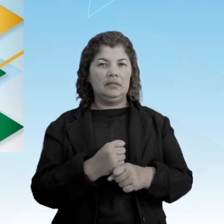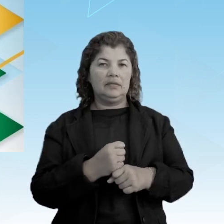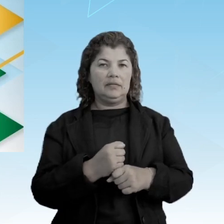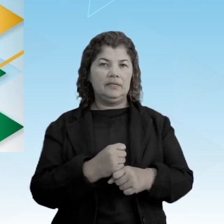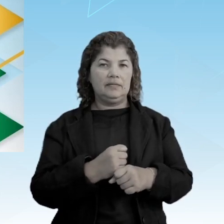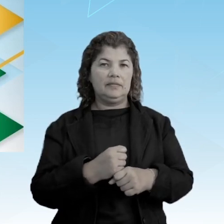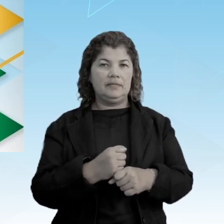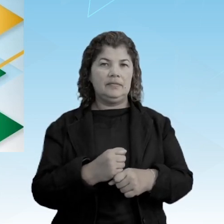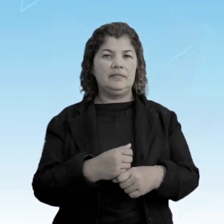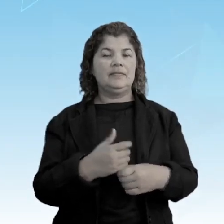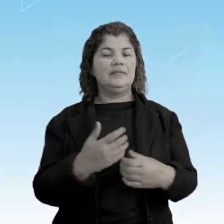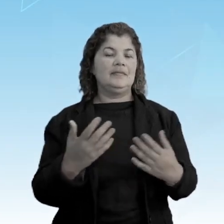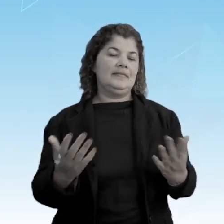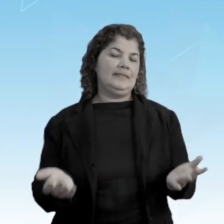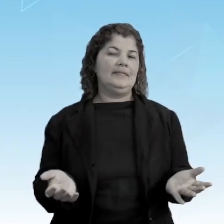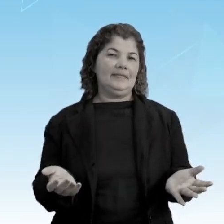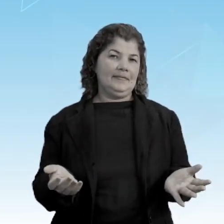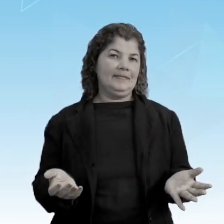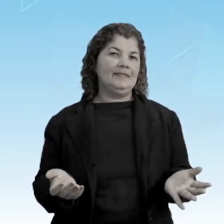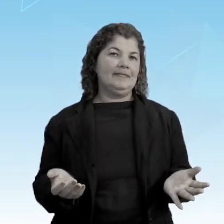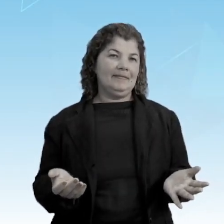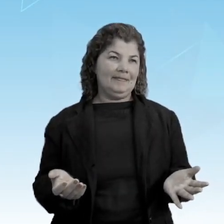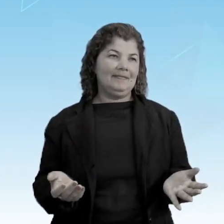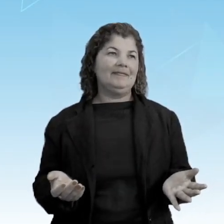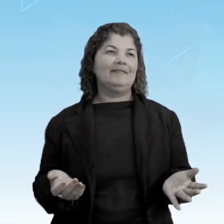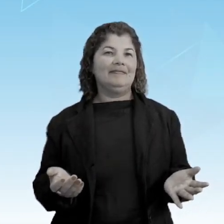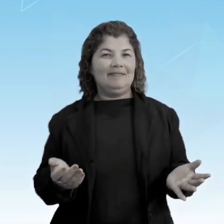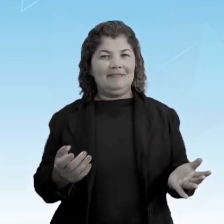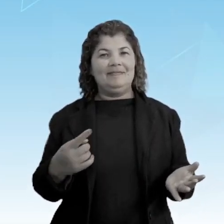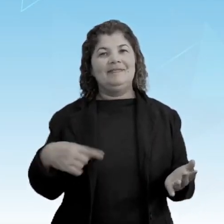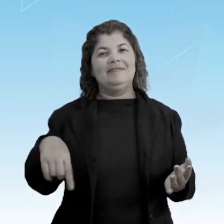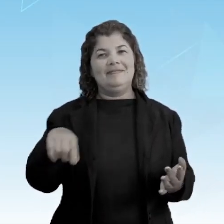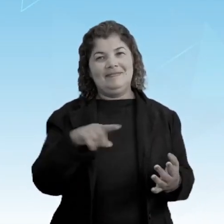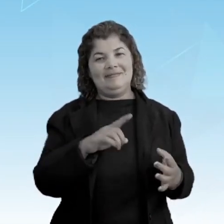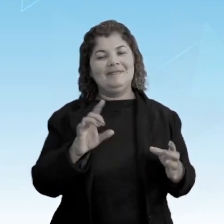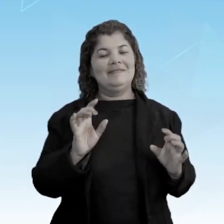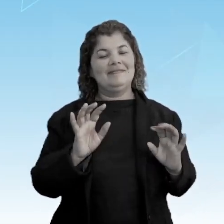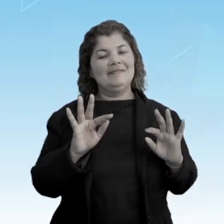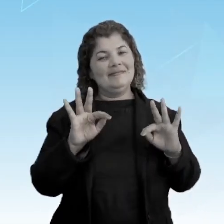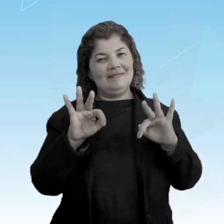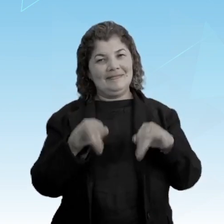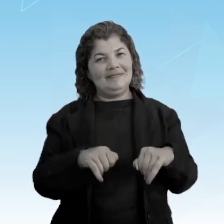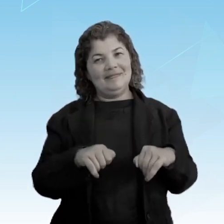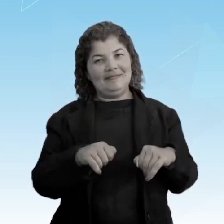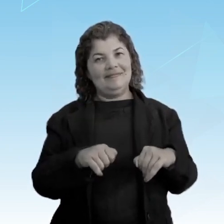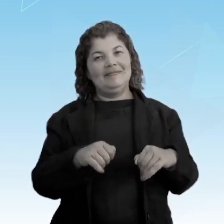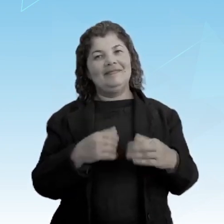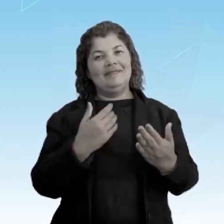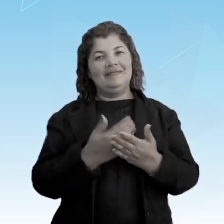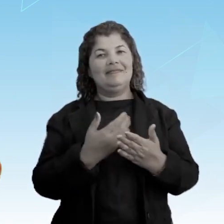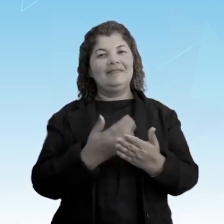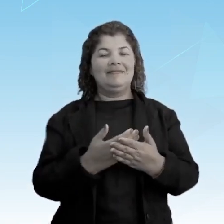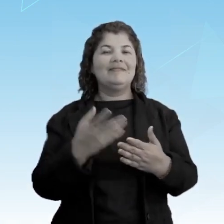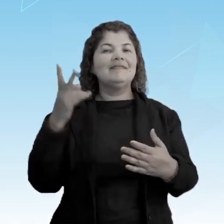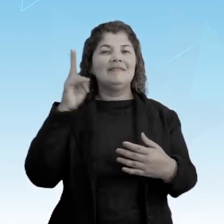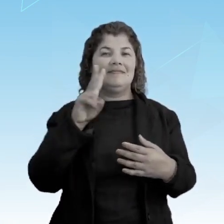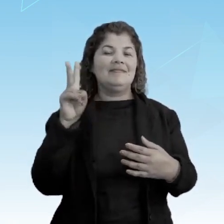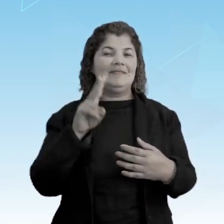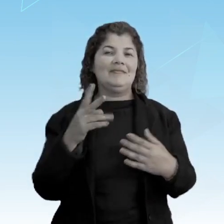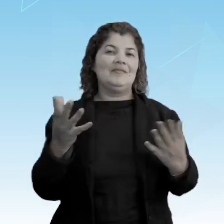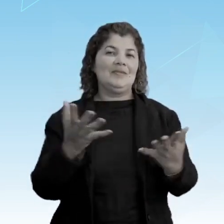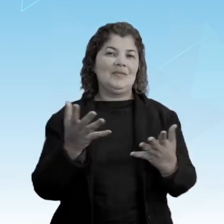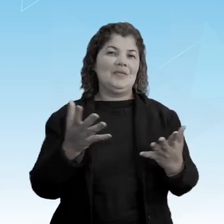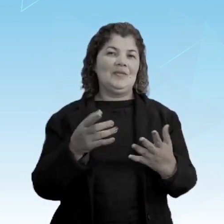E é isso. Então, nós concluímos nossa aula de história de hoje.